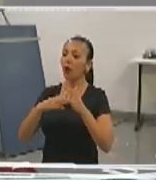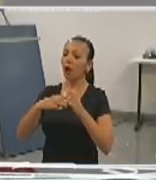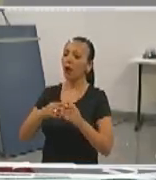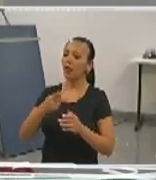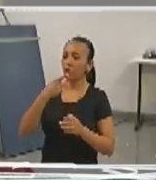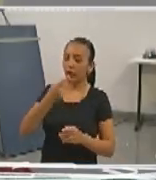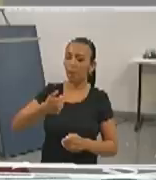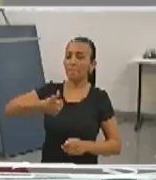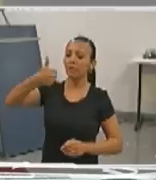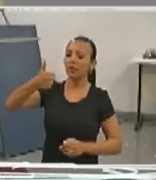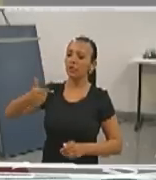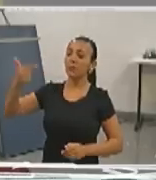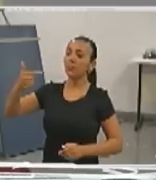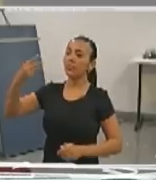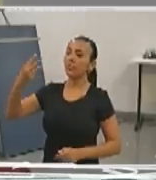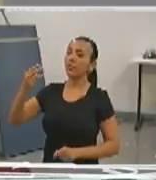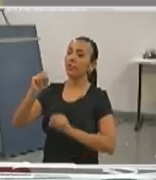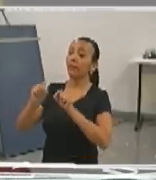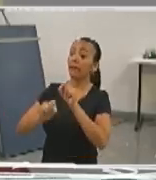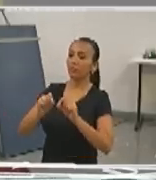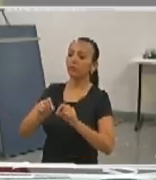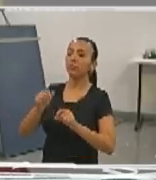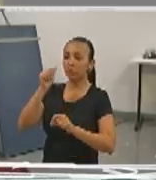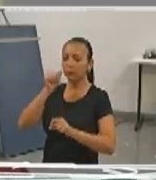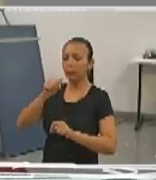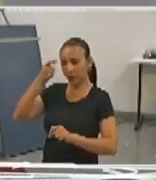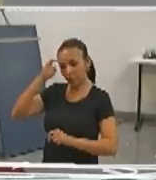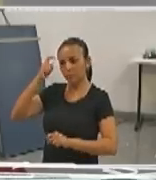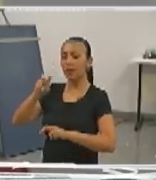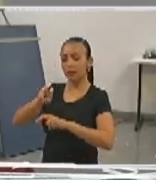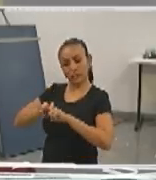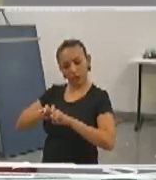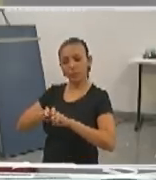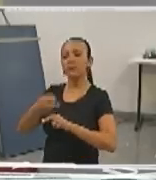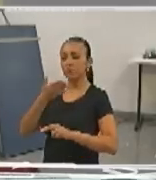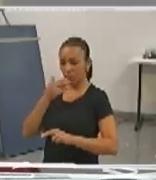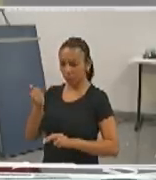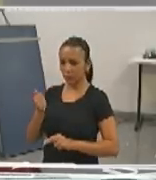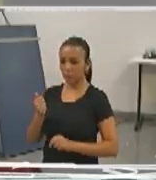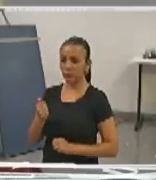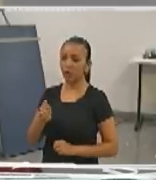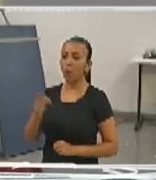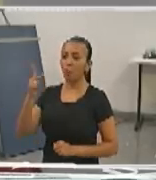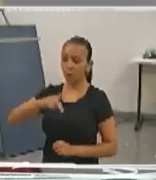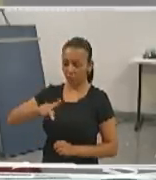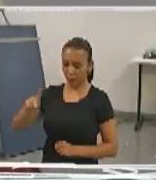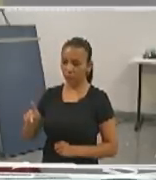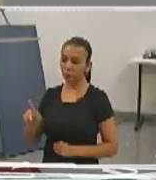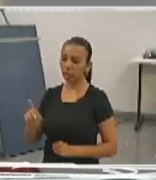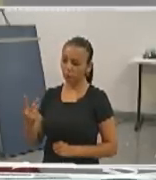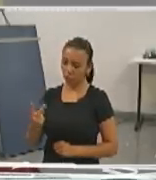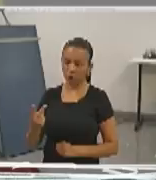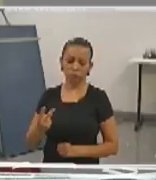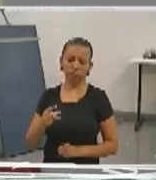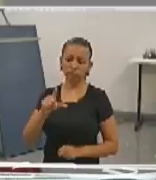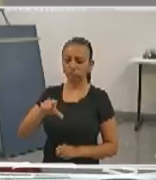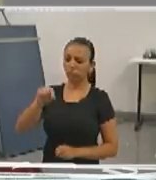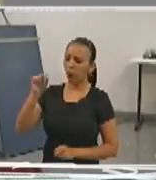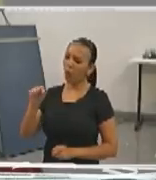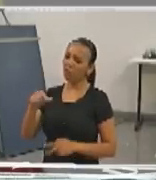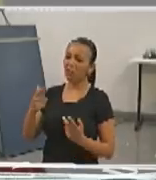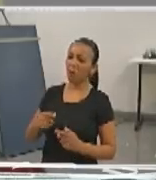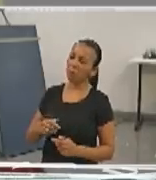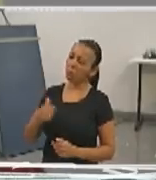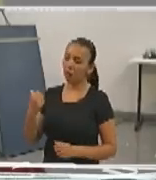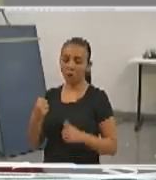falas. Ela permanece sentada para a sua fala. E os professores podem escolher o público que vai